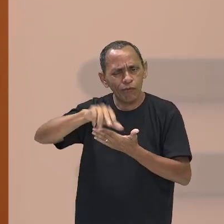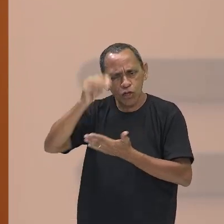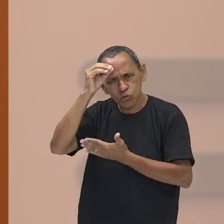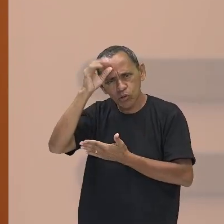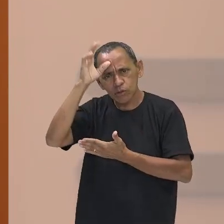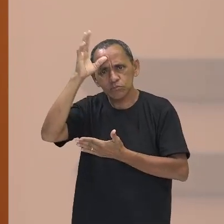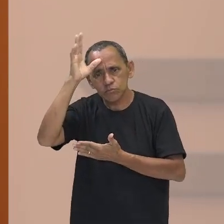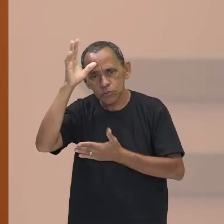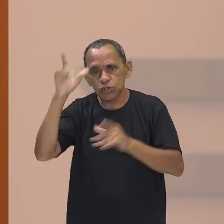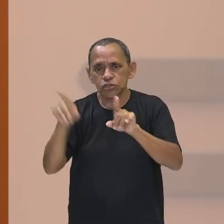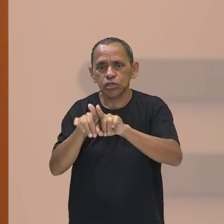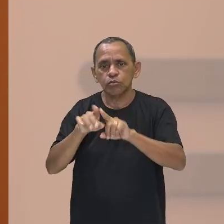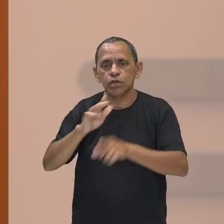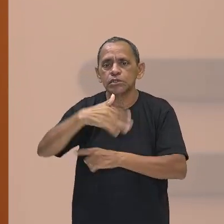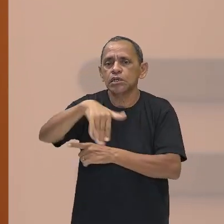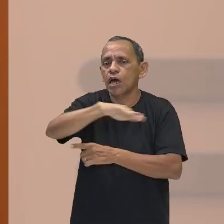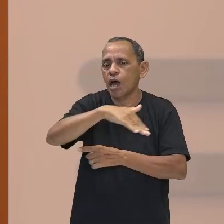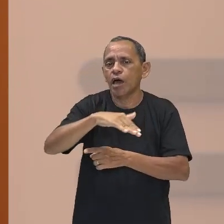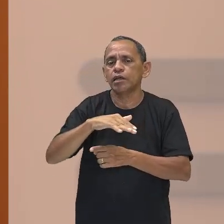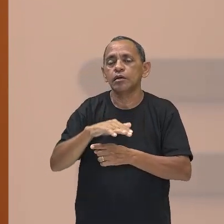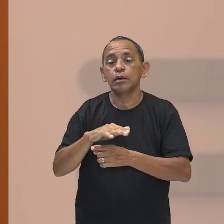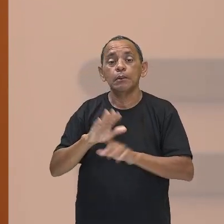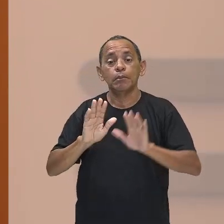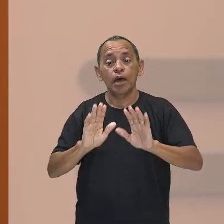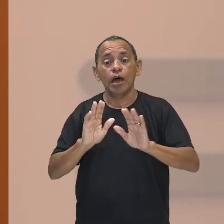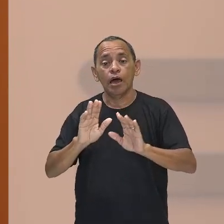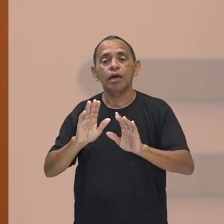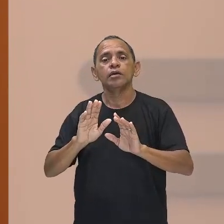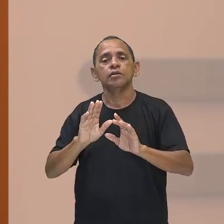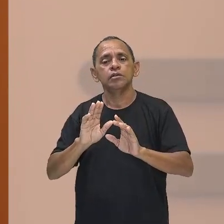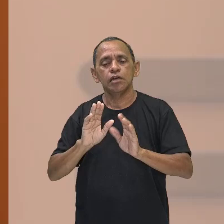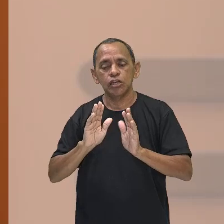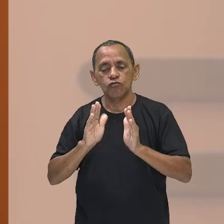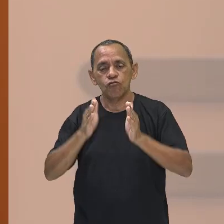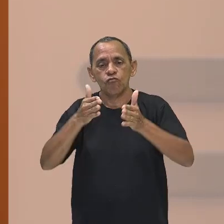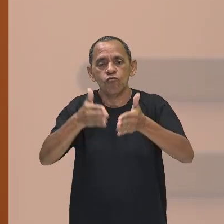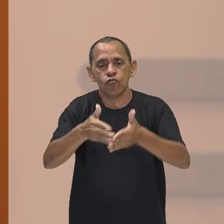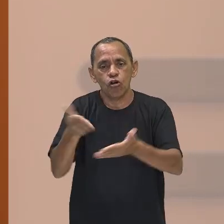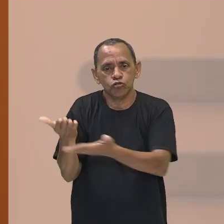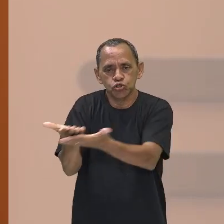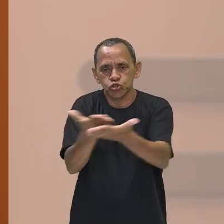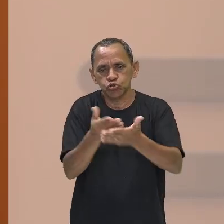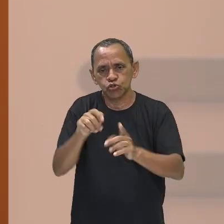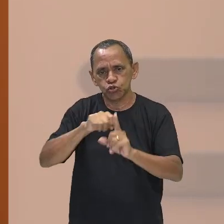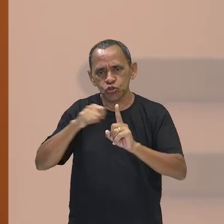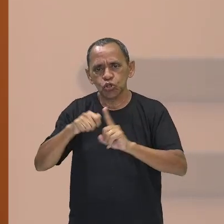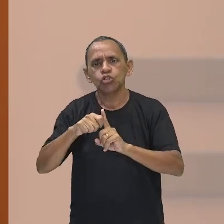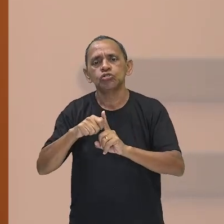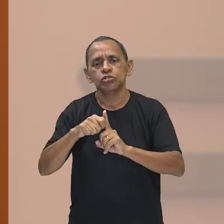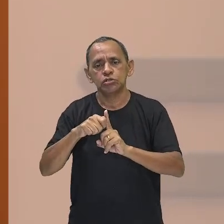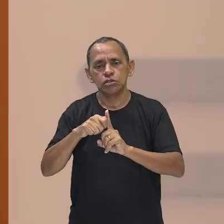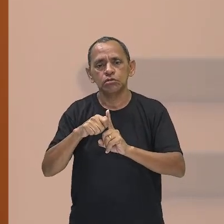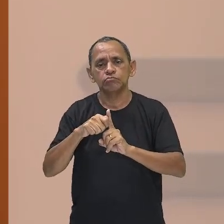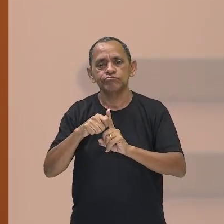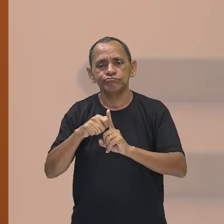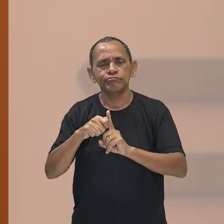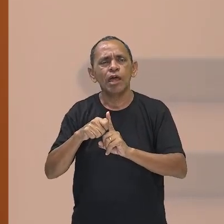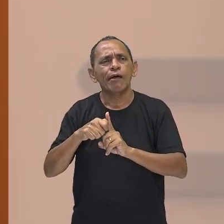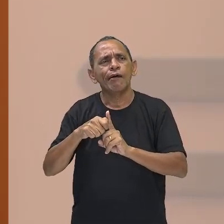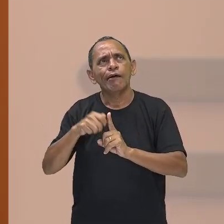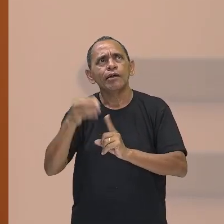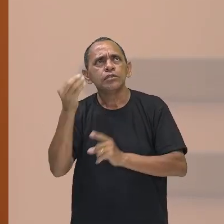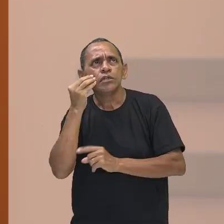depois ele vai então ficar mais focado nos estudos da sociologia. Ele vai tentar entender